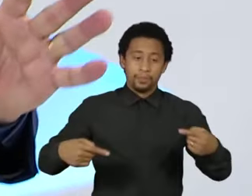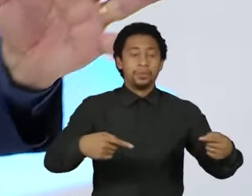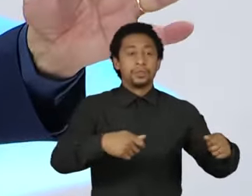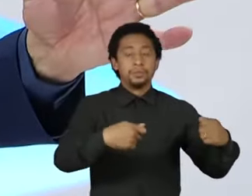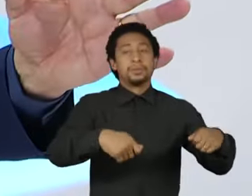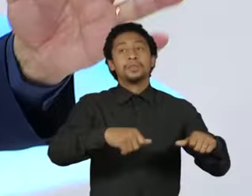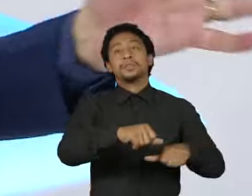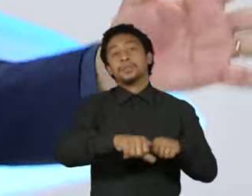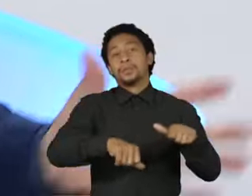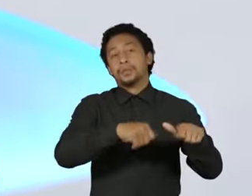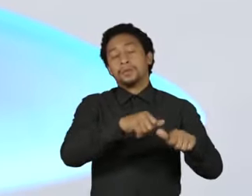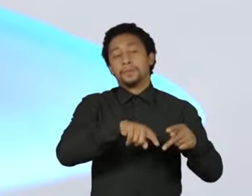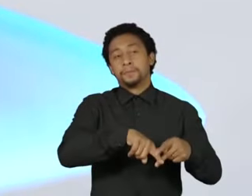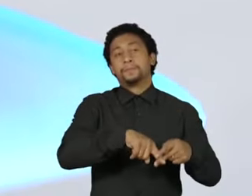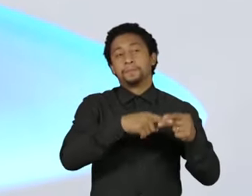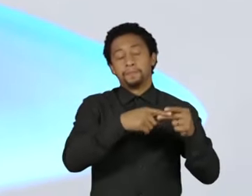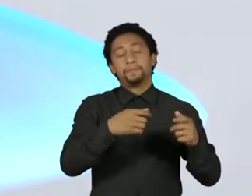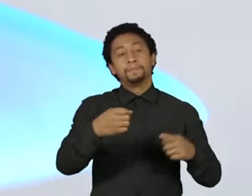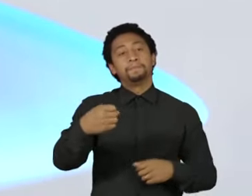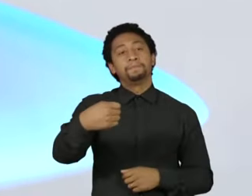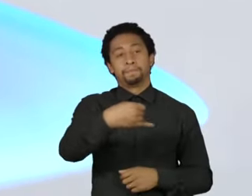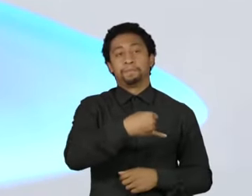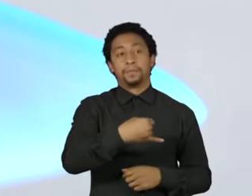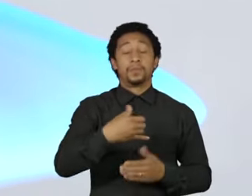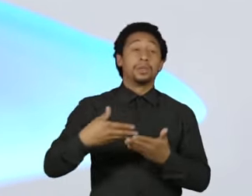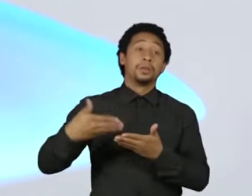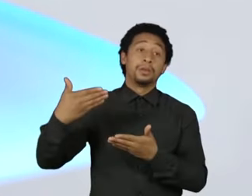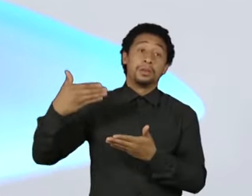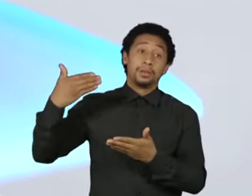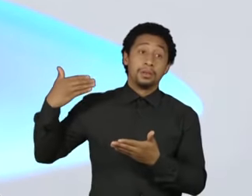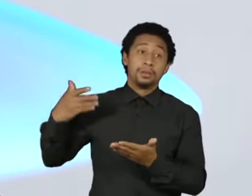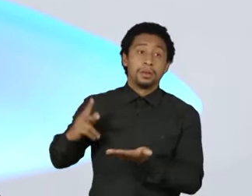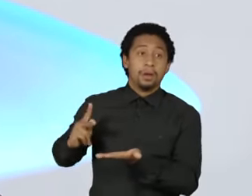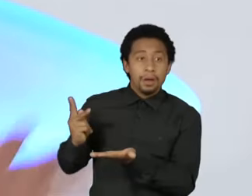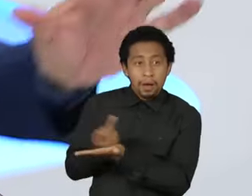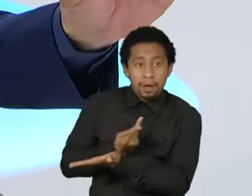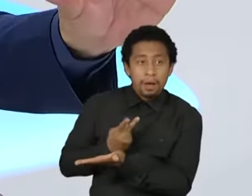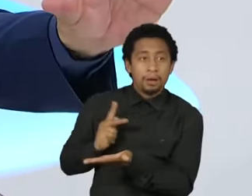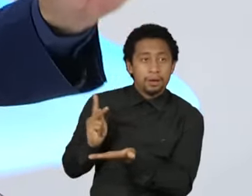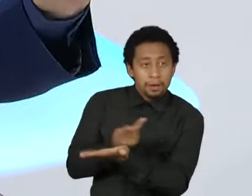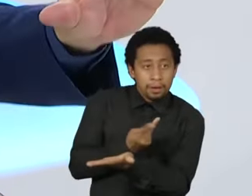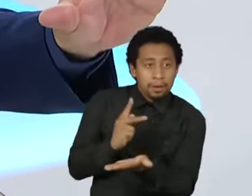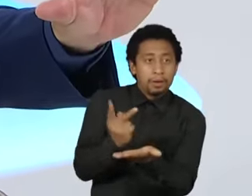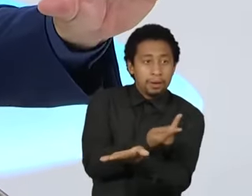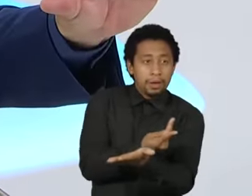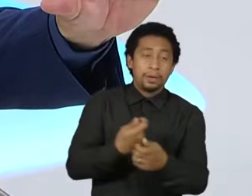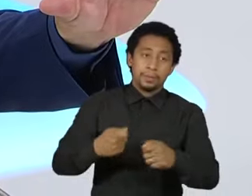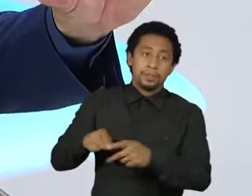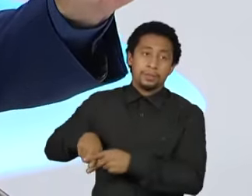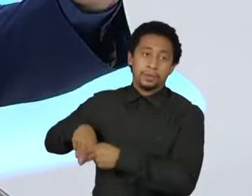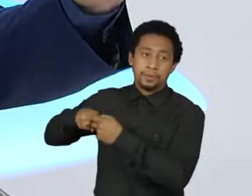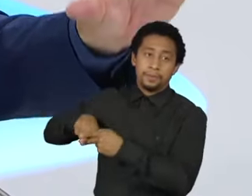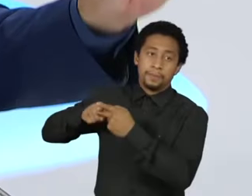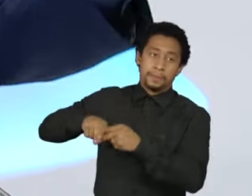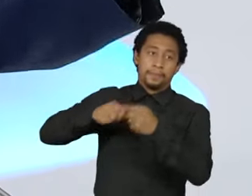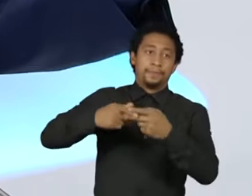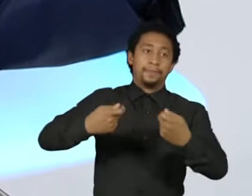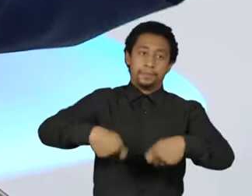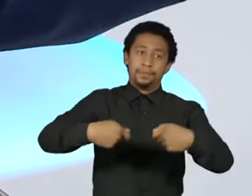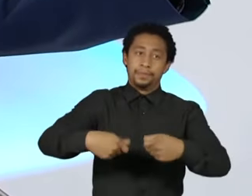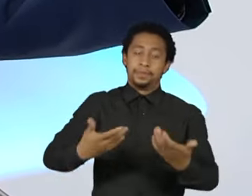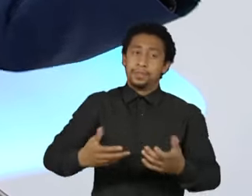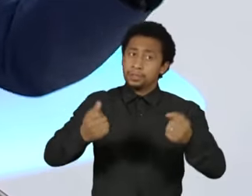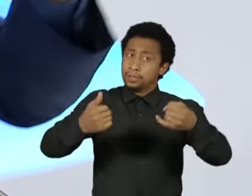foram implementados nesses últimos anos. Outro dia eu disse publicamente, nós tentamos